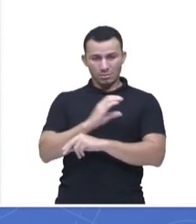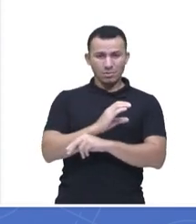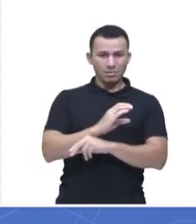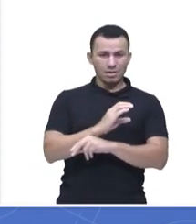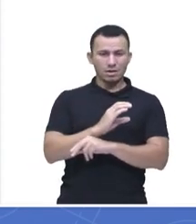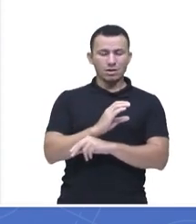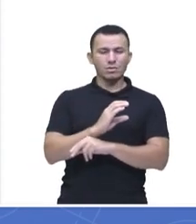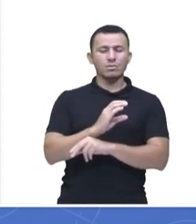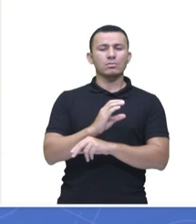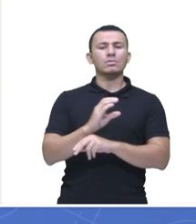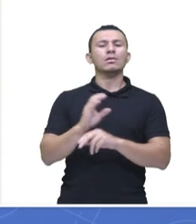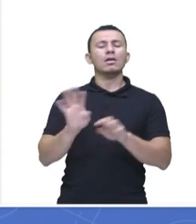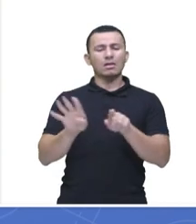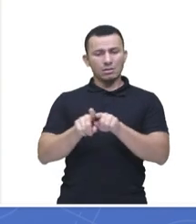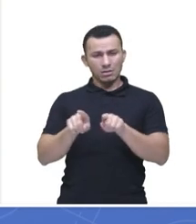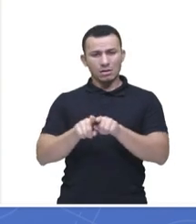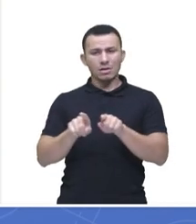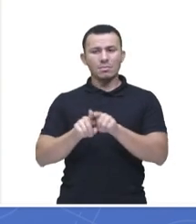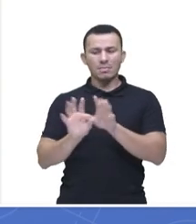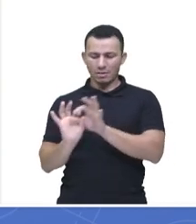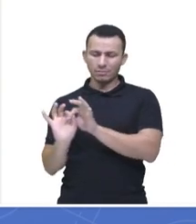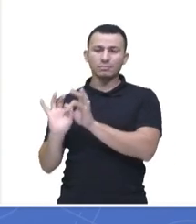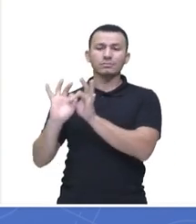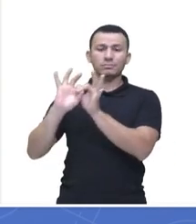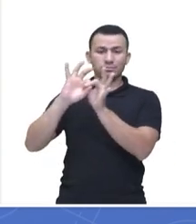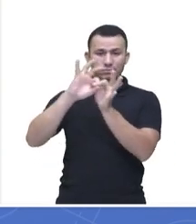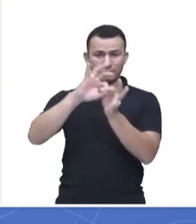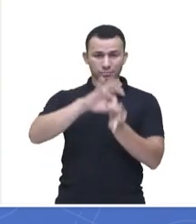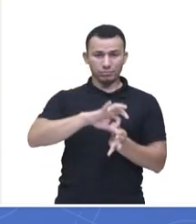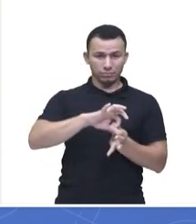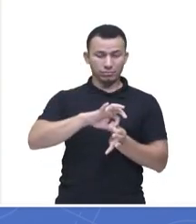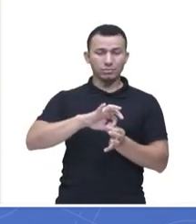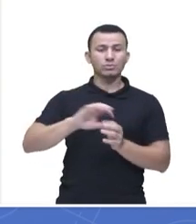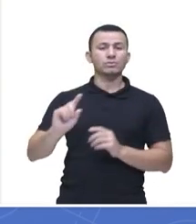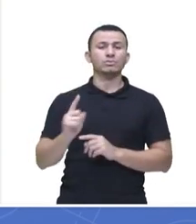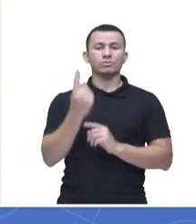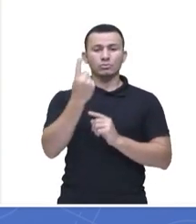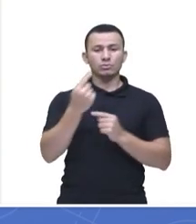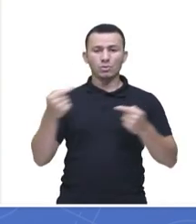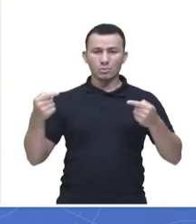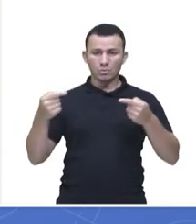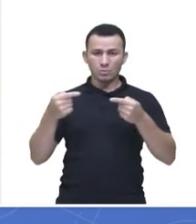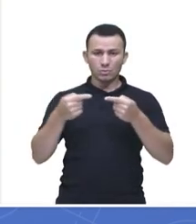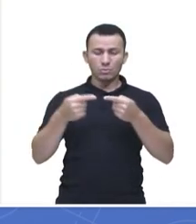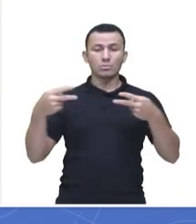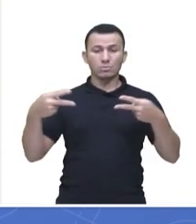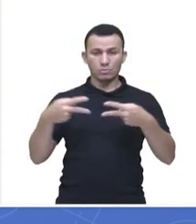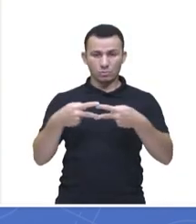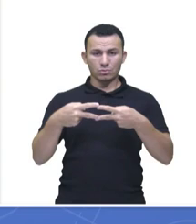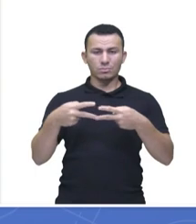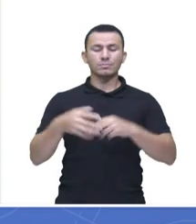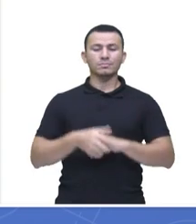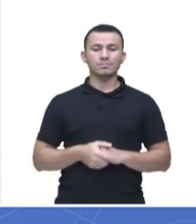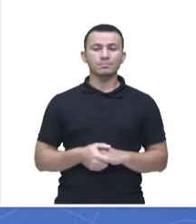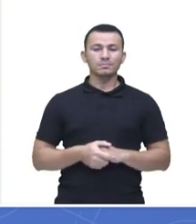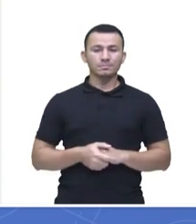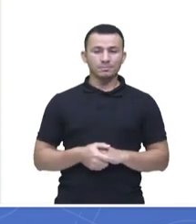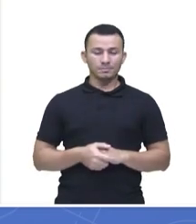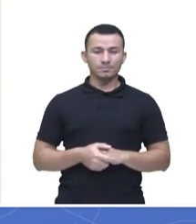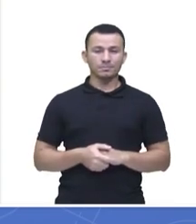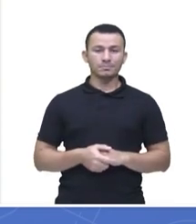cadeia fechada que possui uma ligação dupla, tá bom? Então,